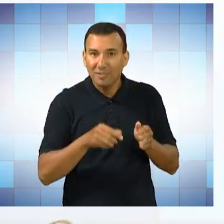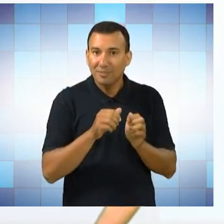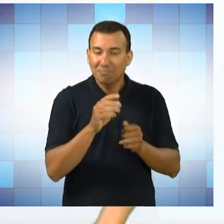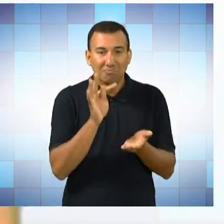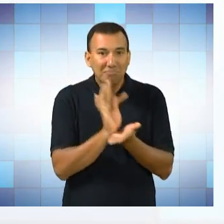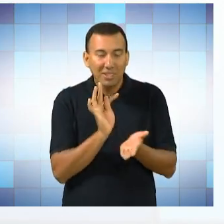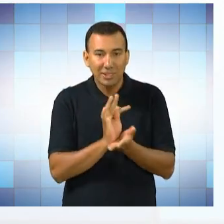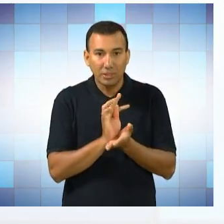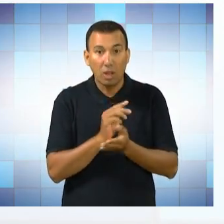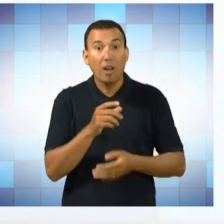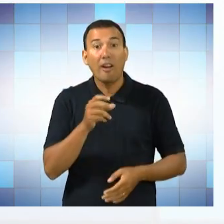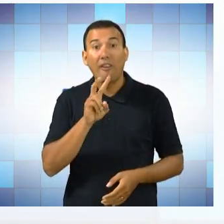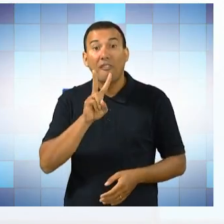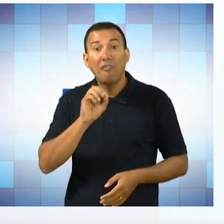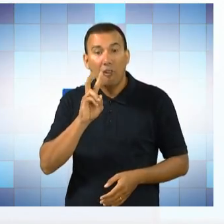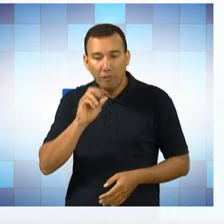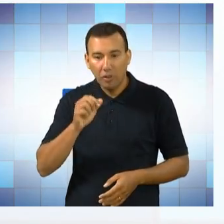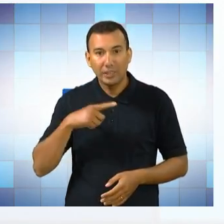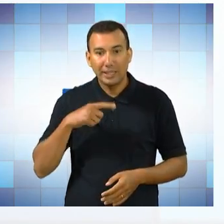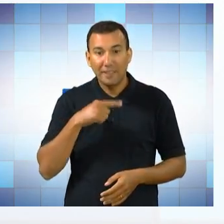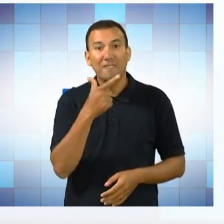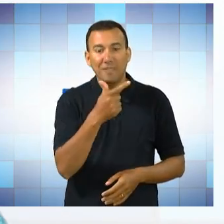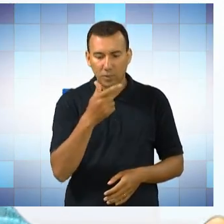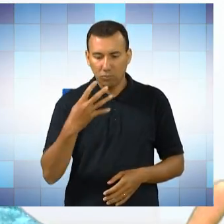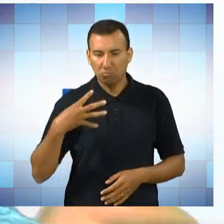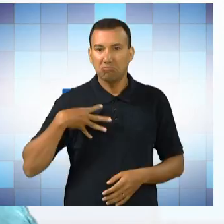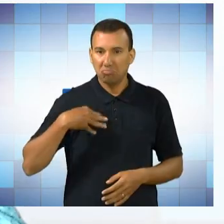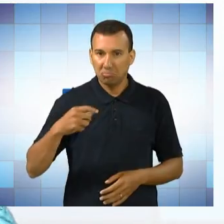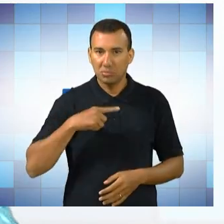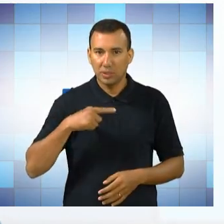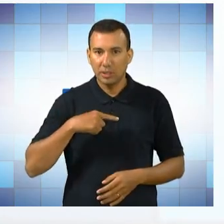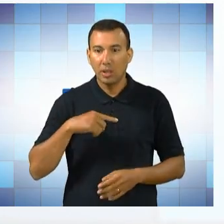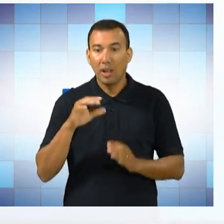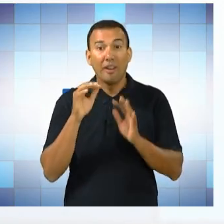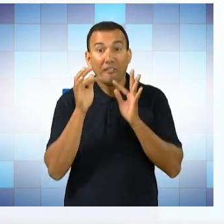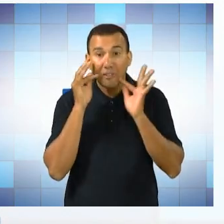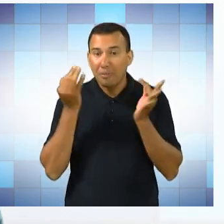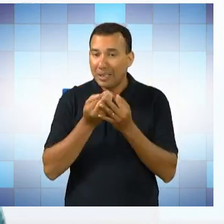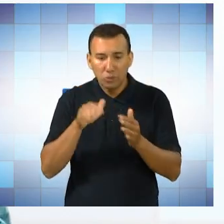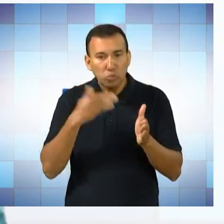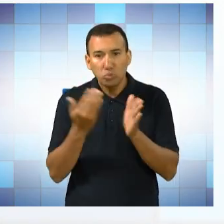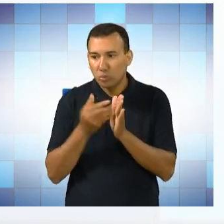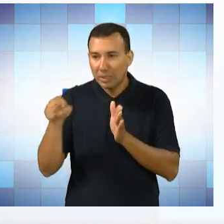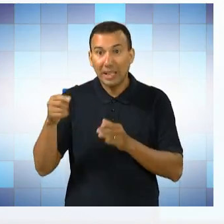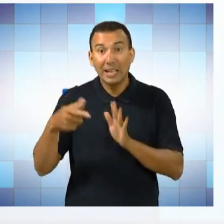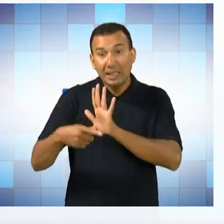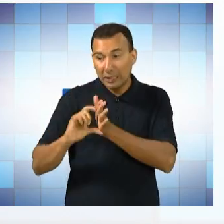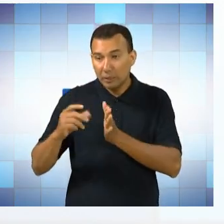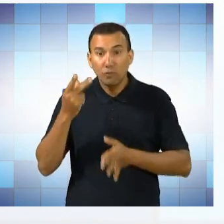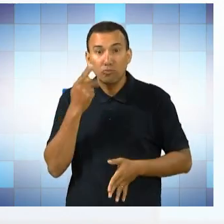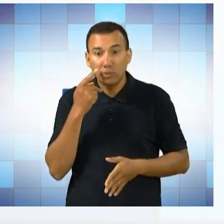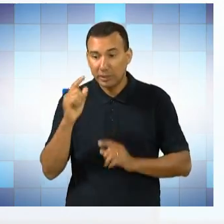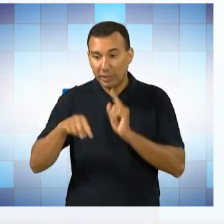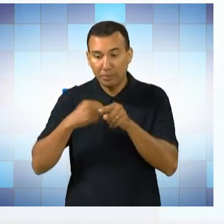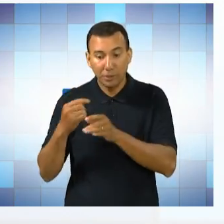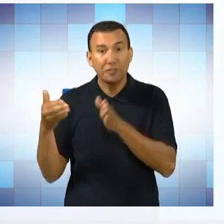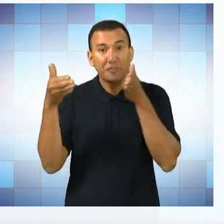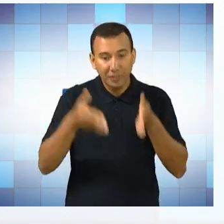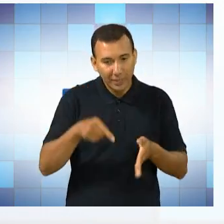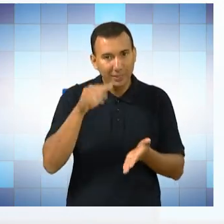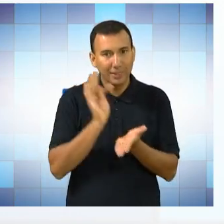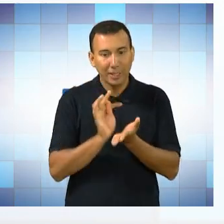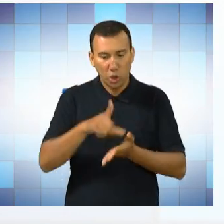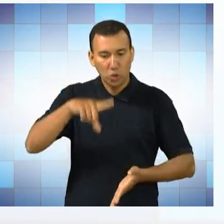mais de 24 filhos, então a família toda veio do Ceará para Terezina, escolheu esse lugar